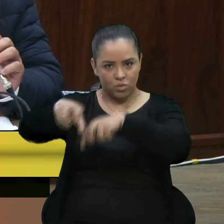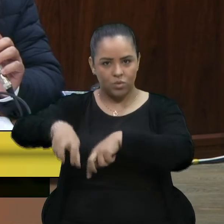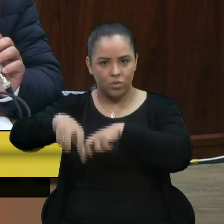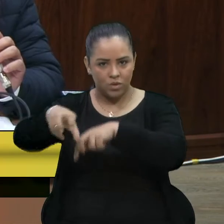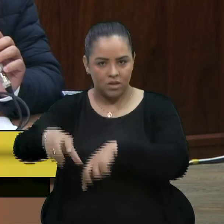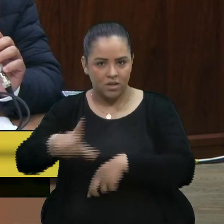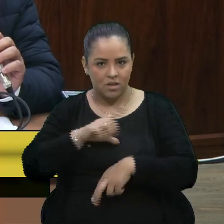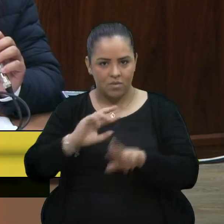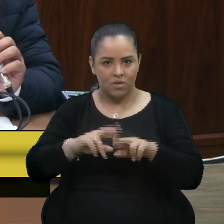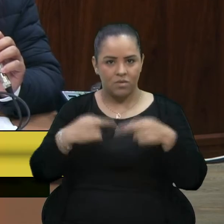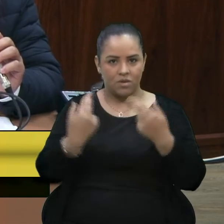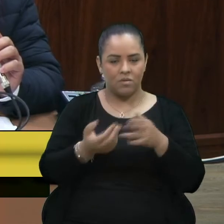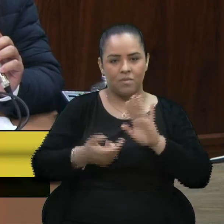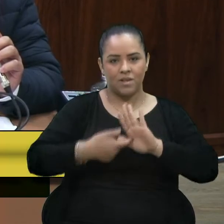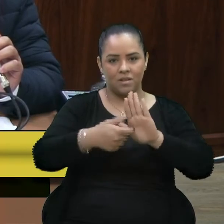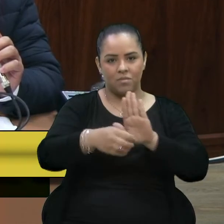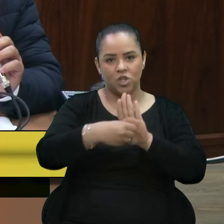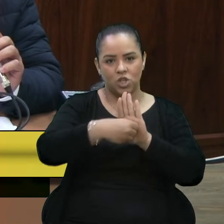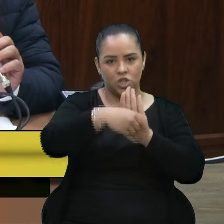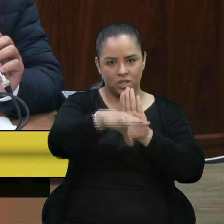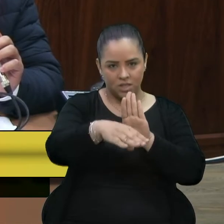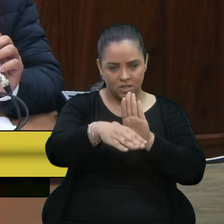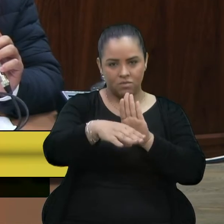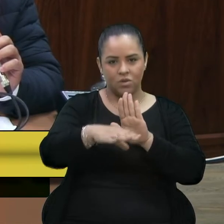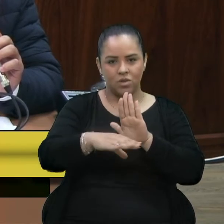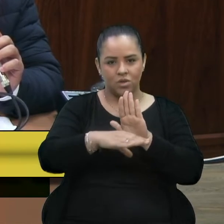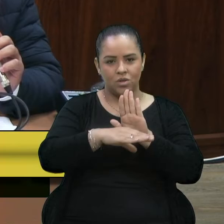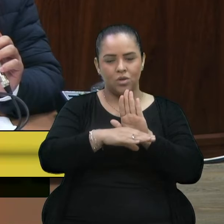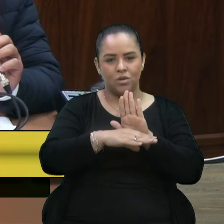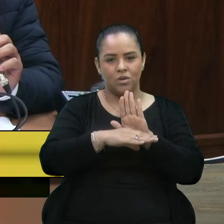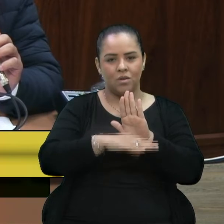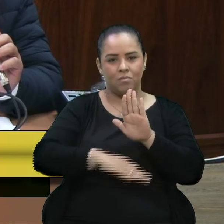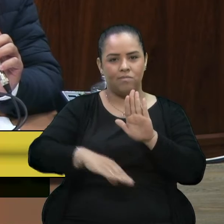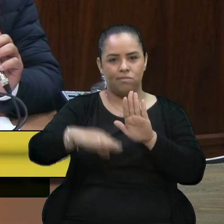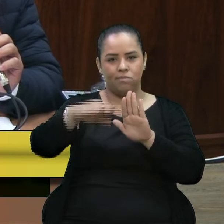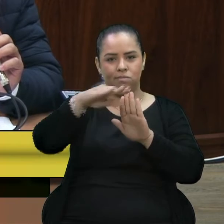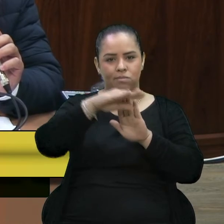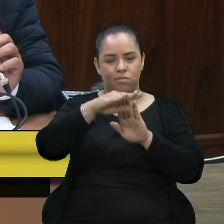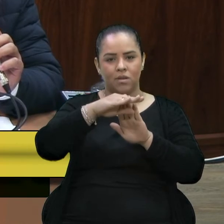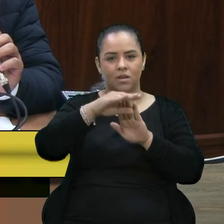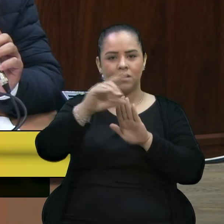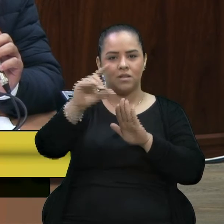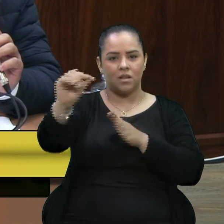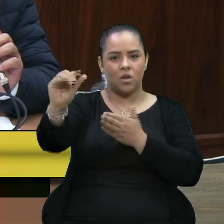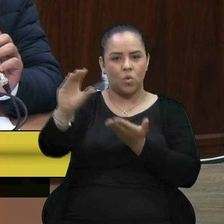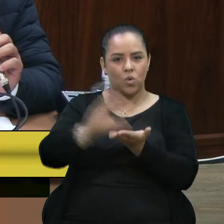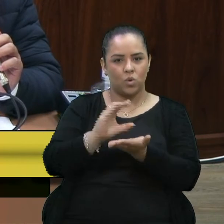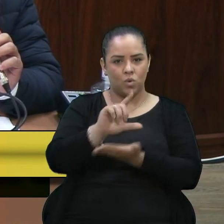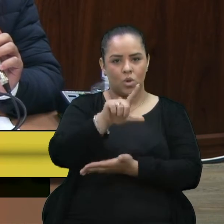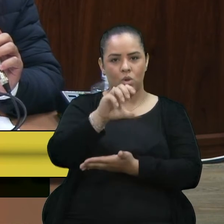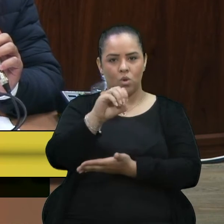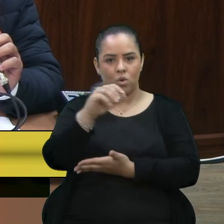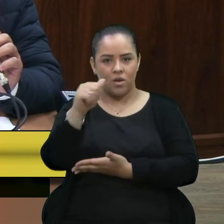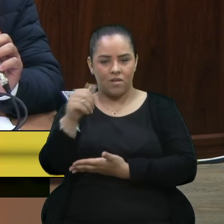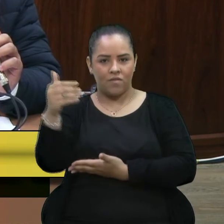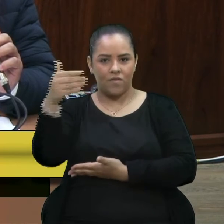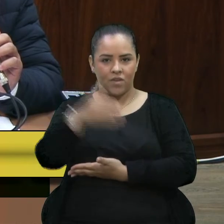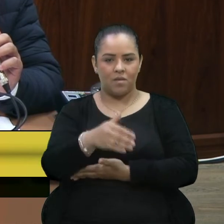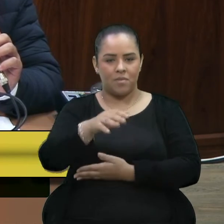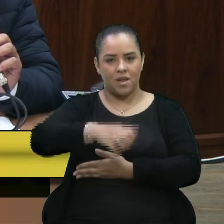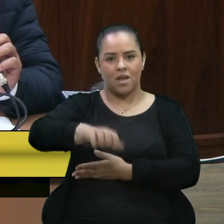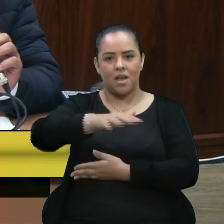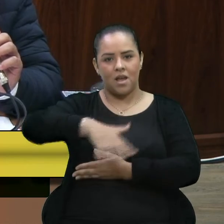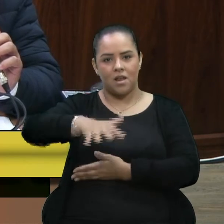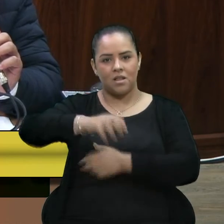com o prefeito, apresentará uma indicação de aumento dos recursos quando a LOA vier para a Câmara de Vereadores para a área da Agricultura.